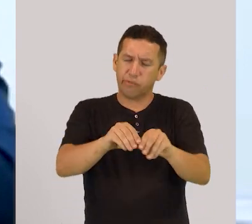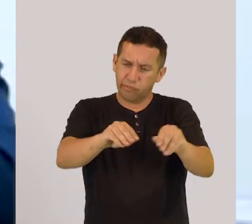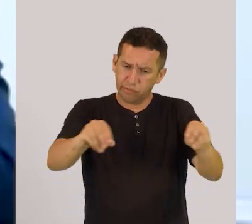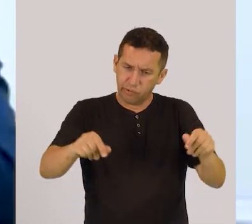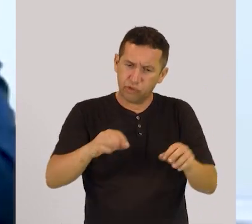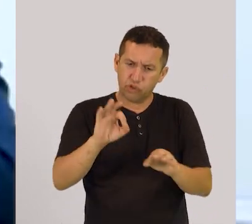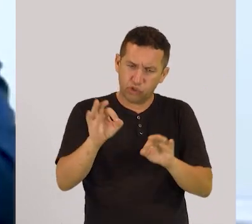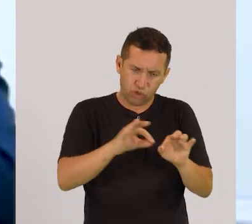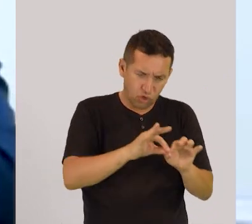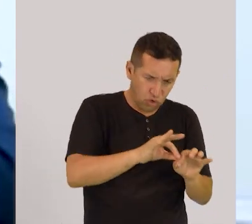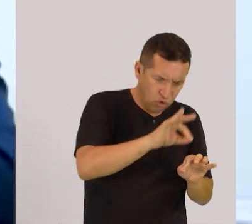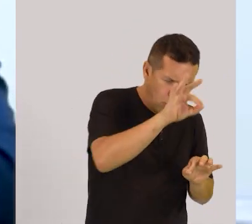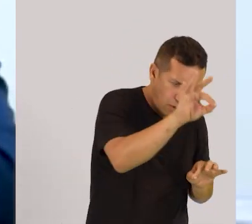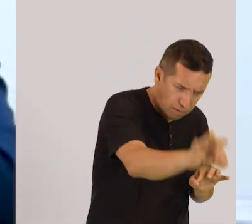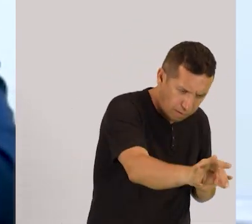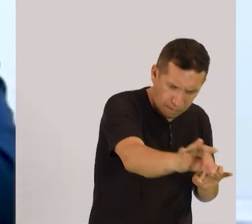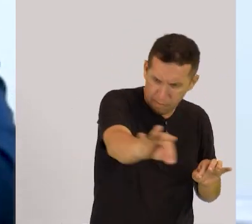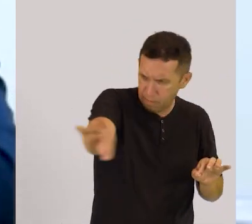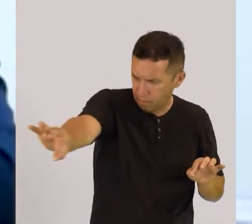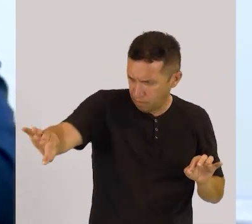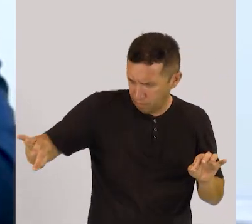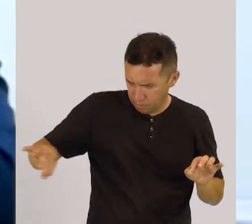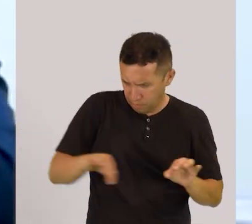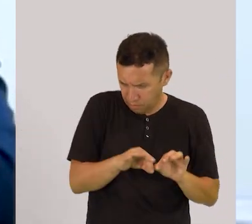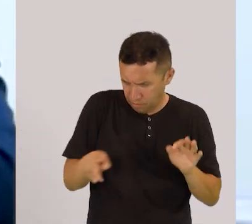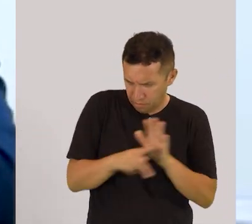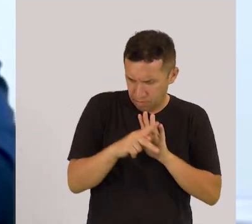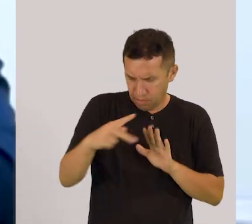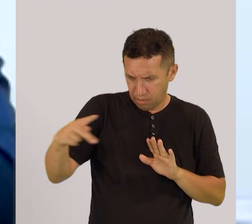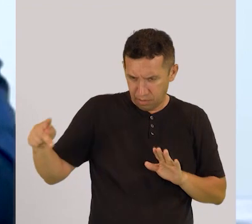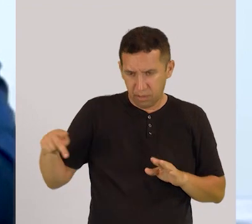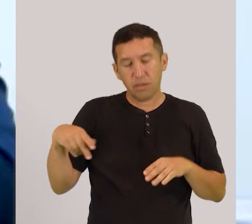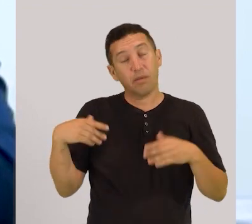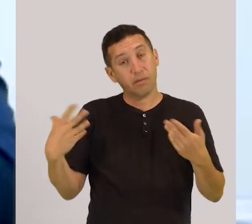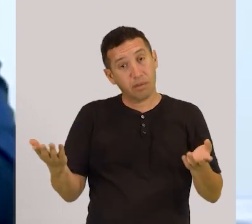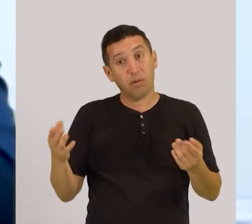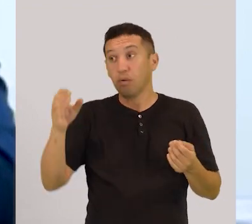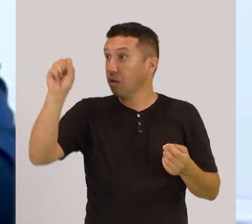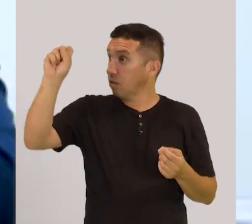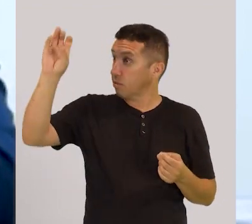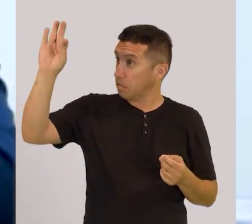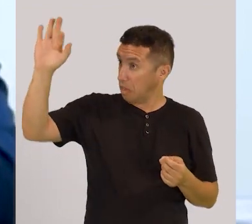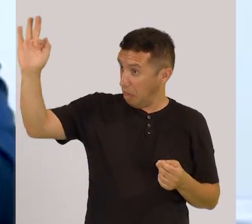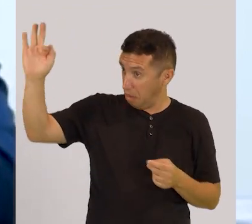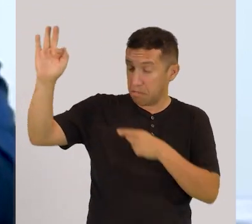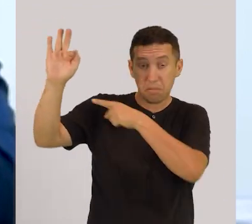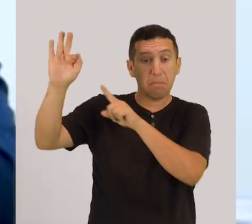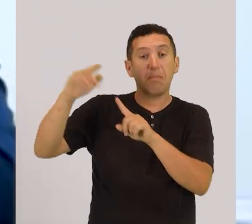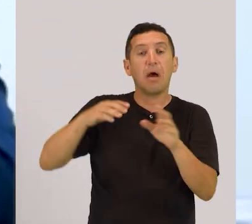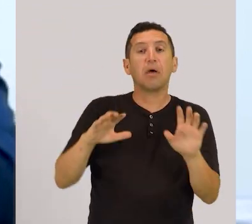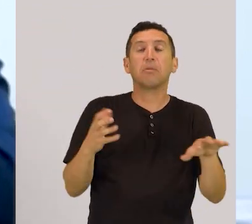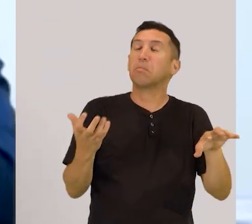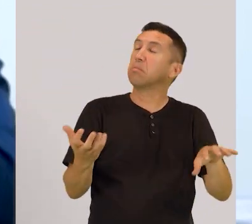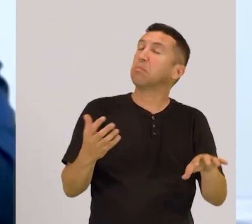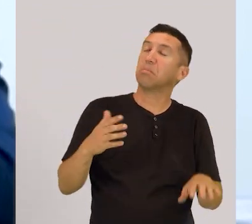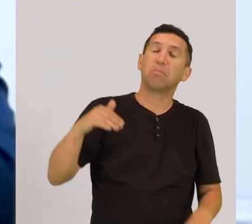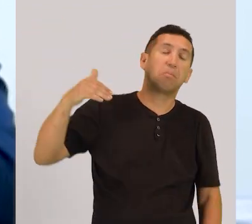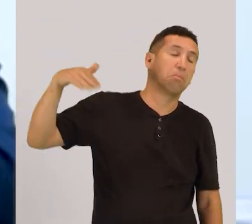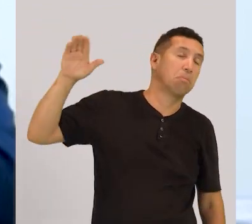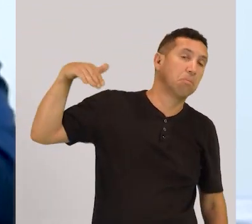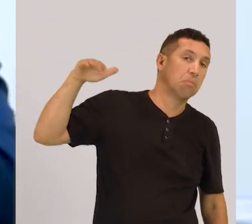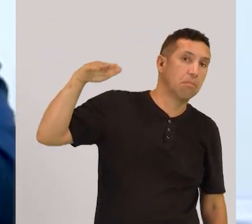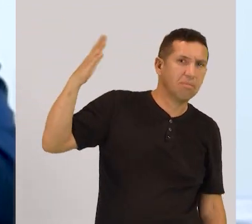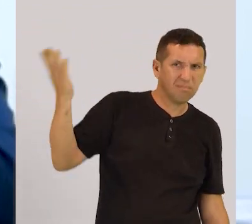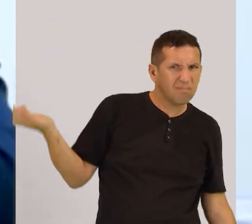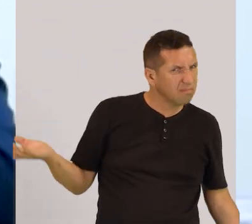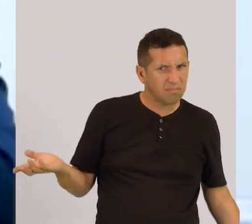a sua terra demarcada. Essa provocação, logo depois da decisão do Supremo, ela contraria,